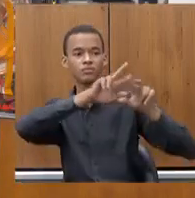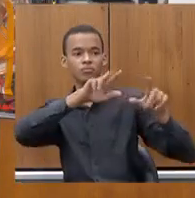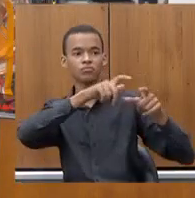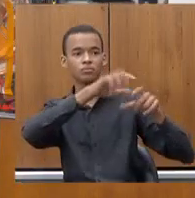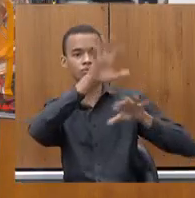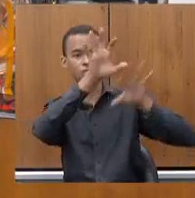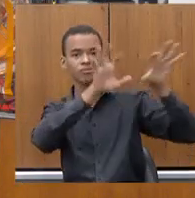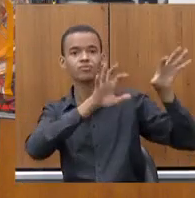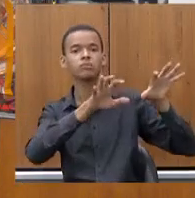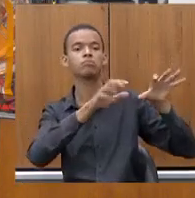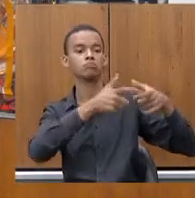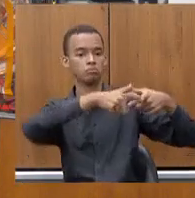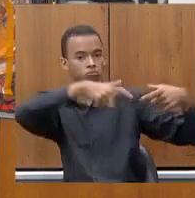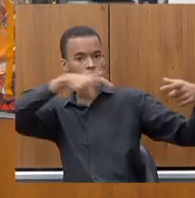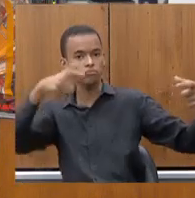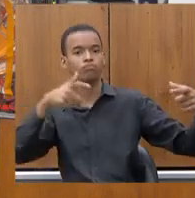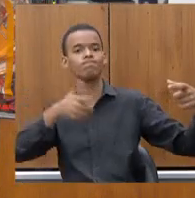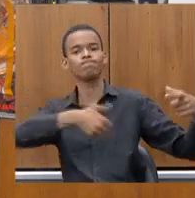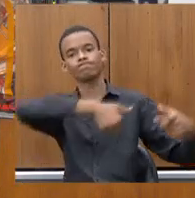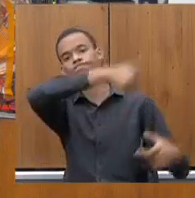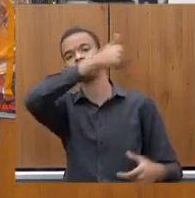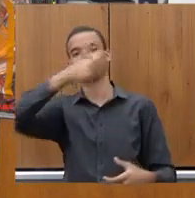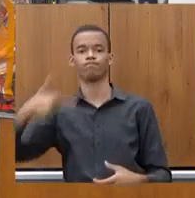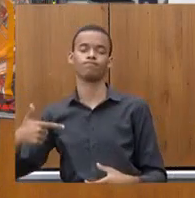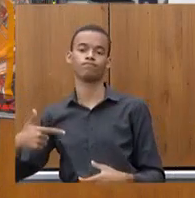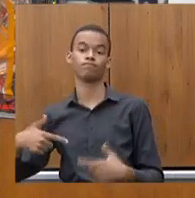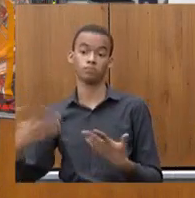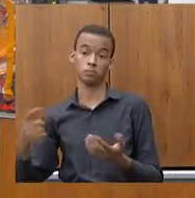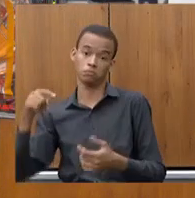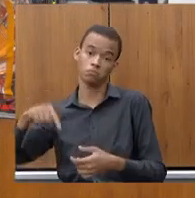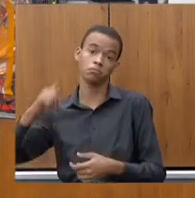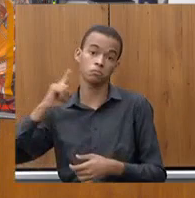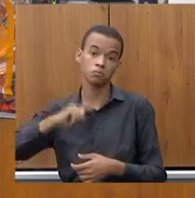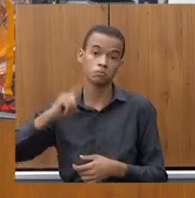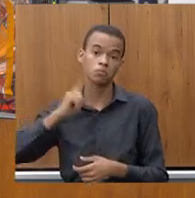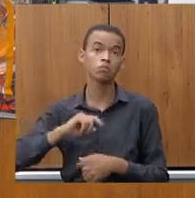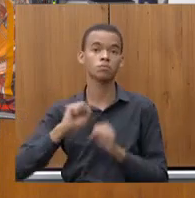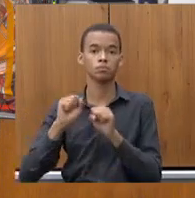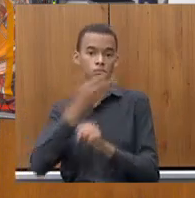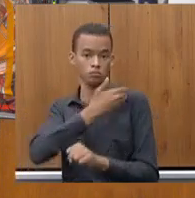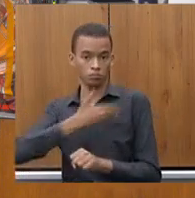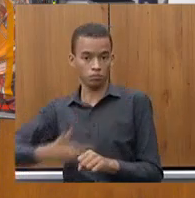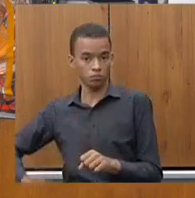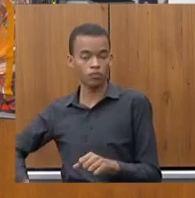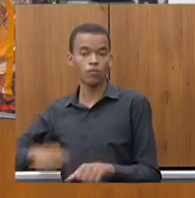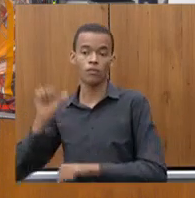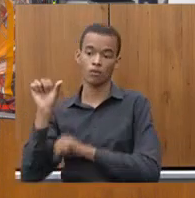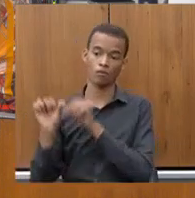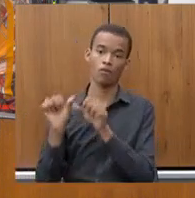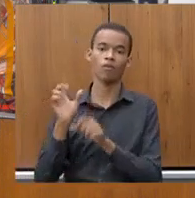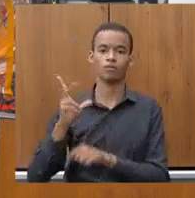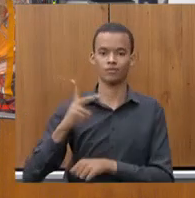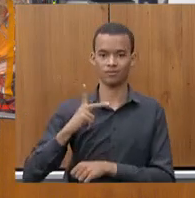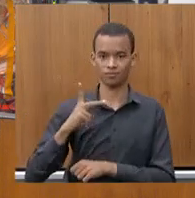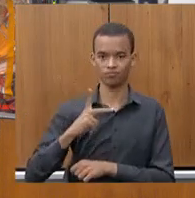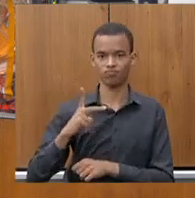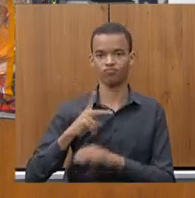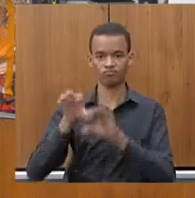uma privatização dessa por exemplo faria com que mais investimentos pudessem vir